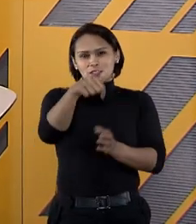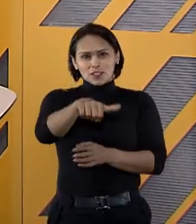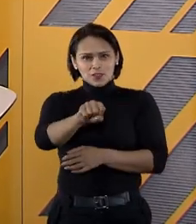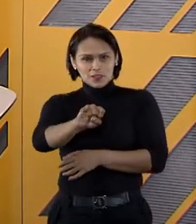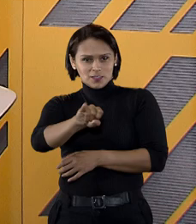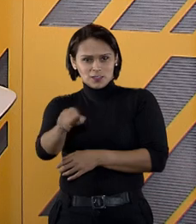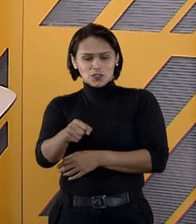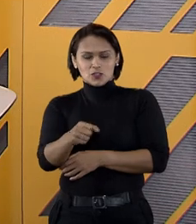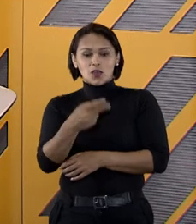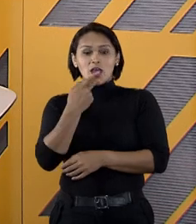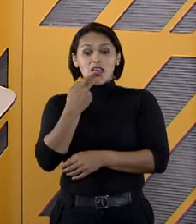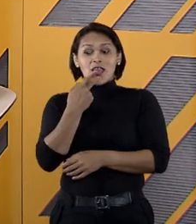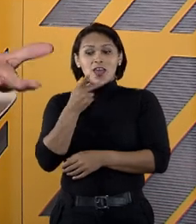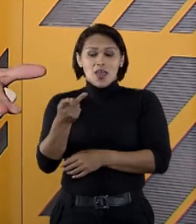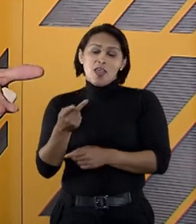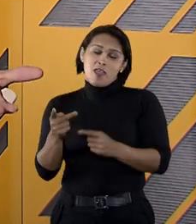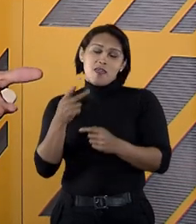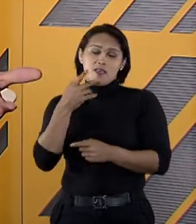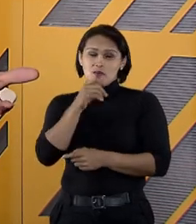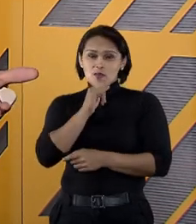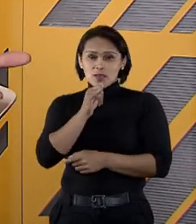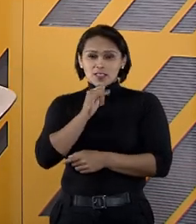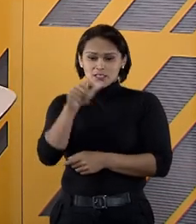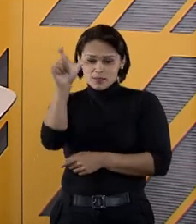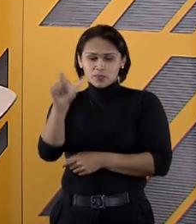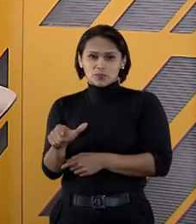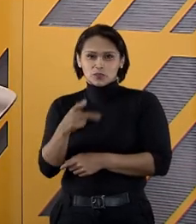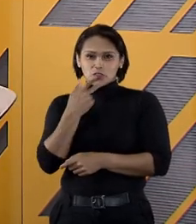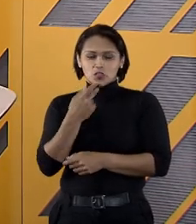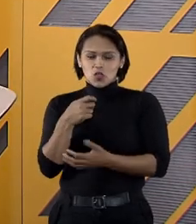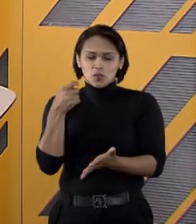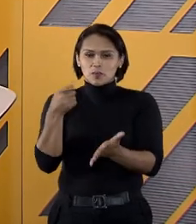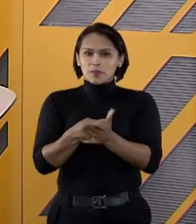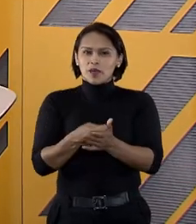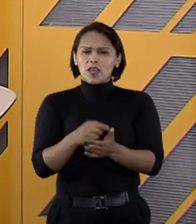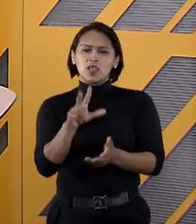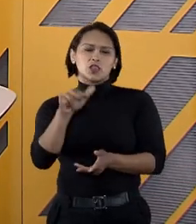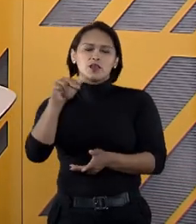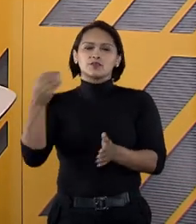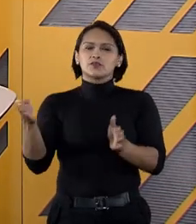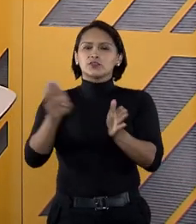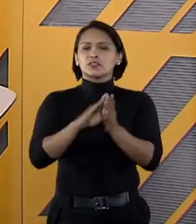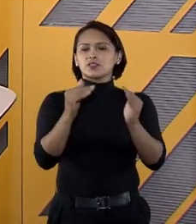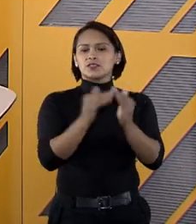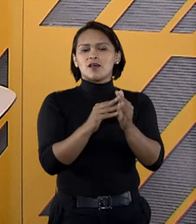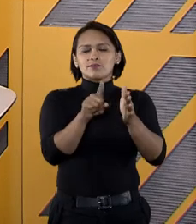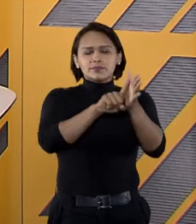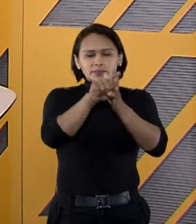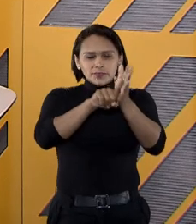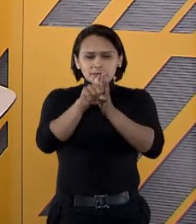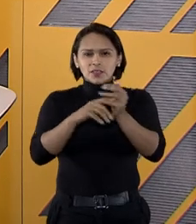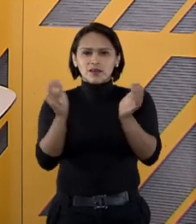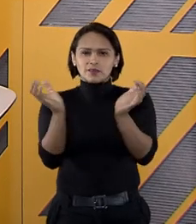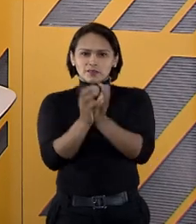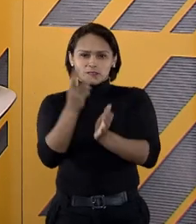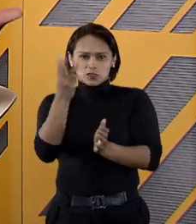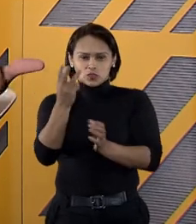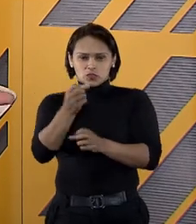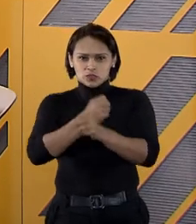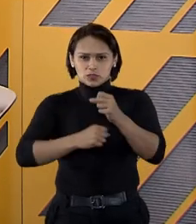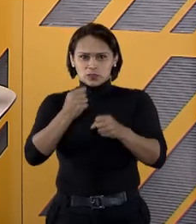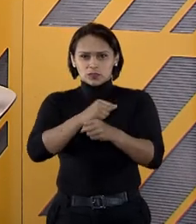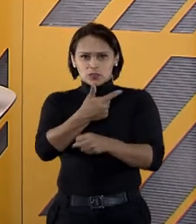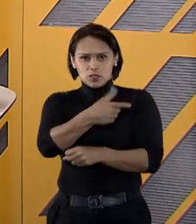judiciário. A situação vivida pelo Bruno, por exemplo, de comprar e não receber, foi analisada pela terceira turma do STJ